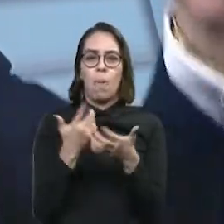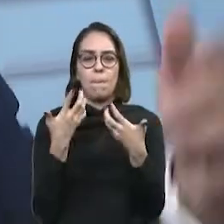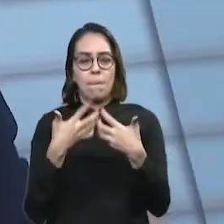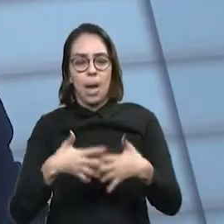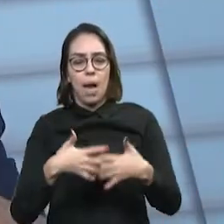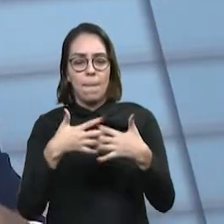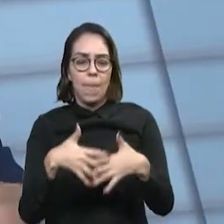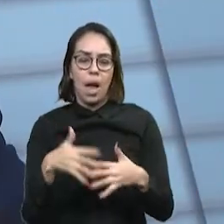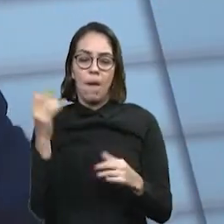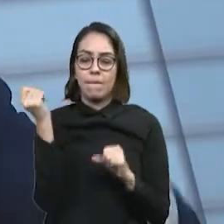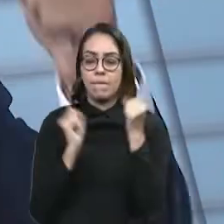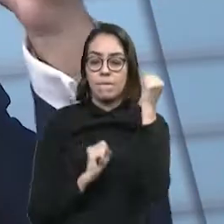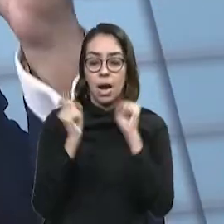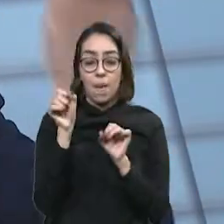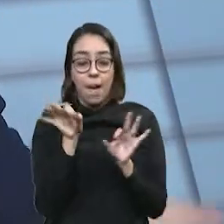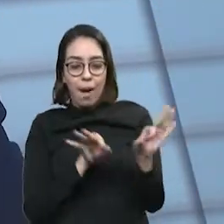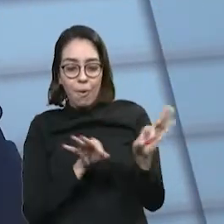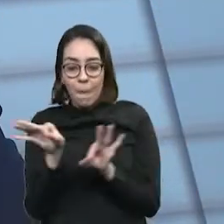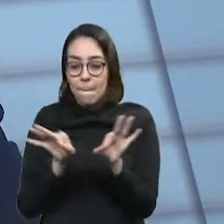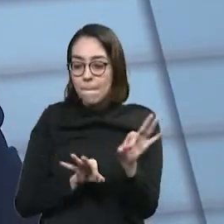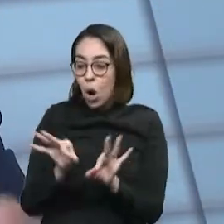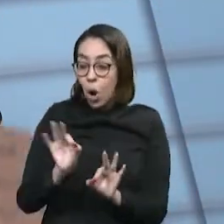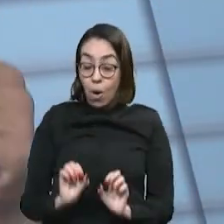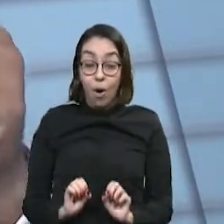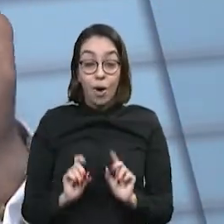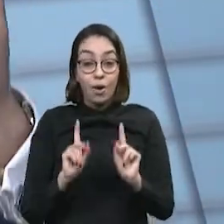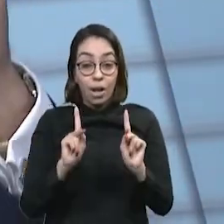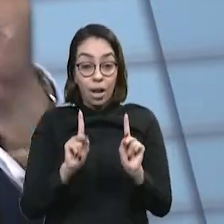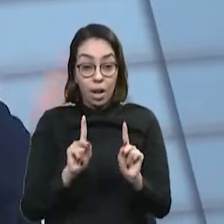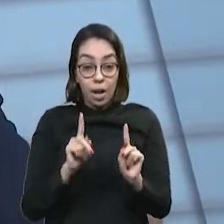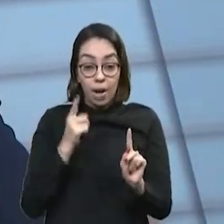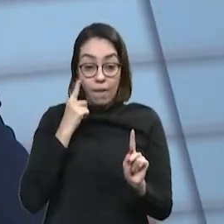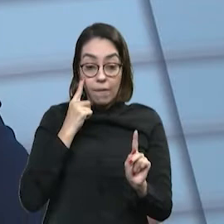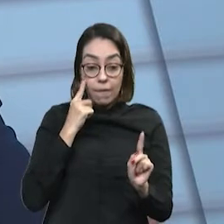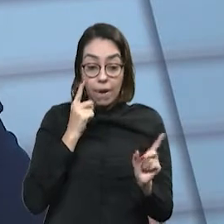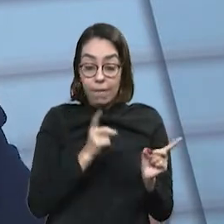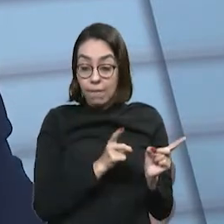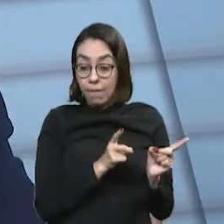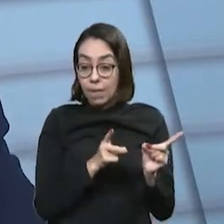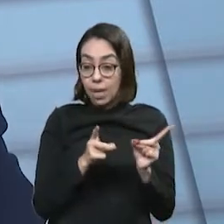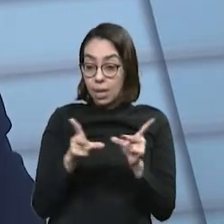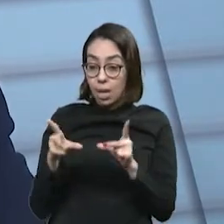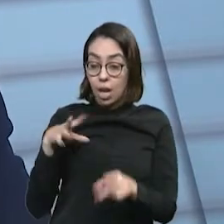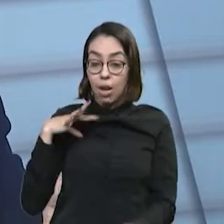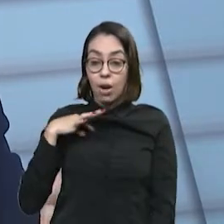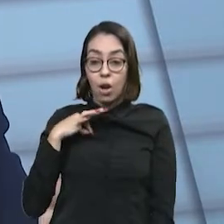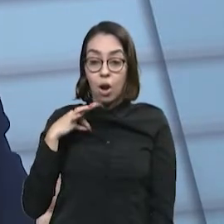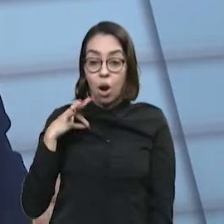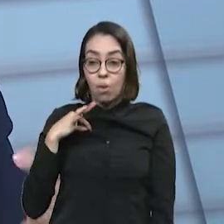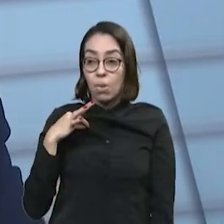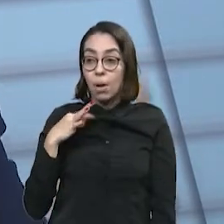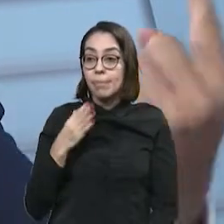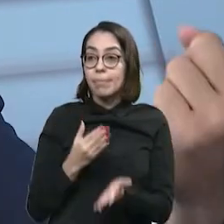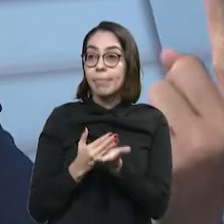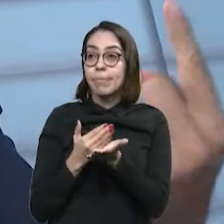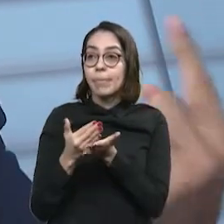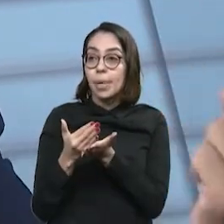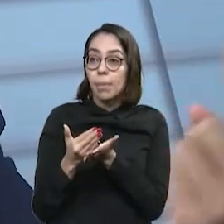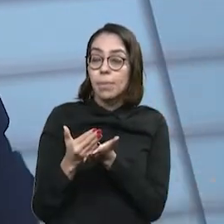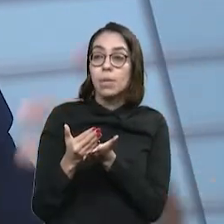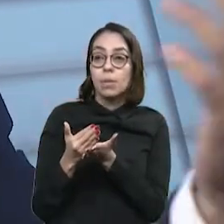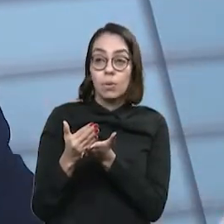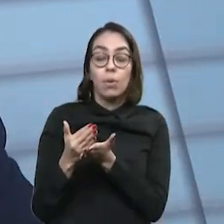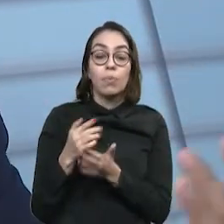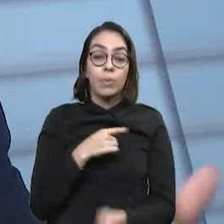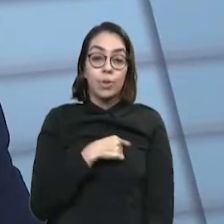tesselagem e tal, na hora que ele terminou de instalar, que foi vender o primeiro produto, entrou o produto da China. Enquanto uma unidade dele